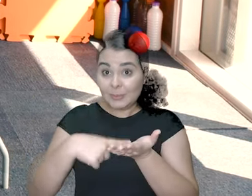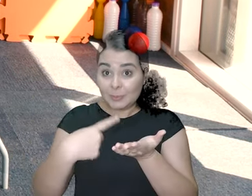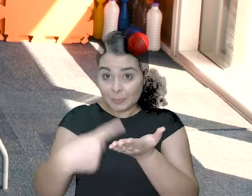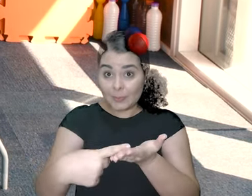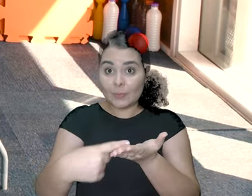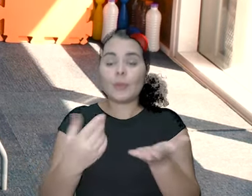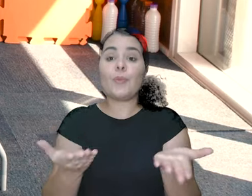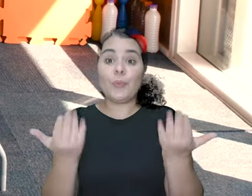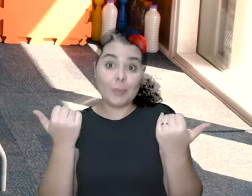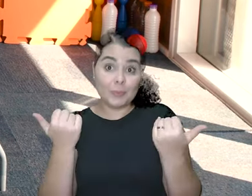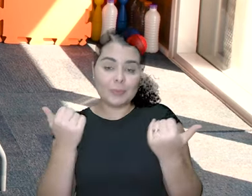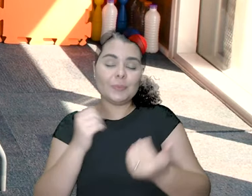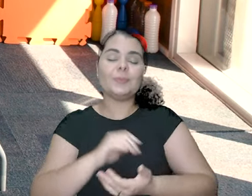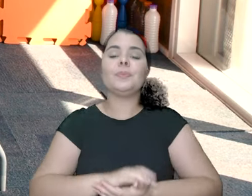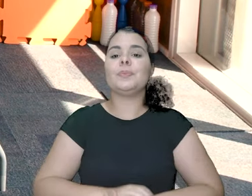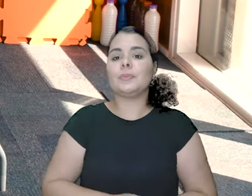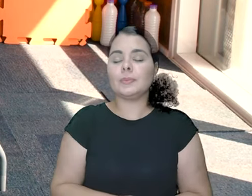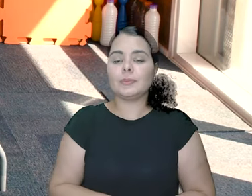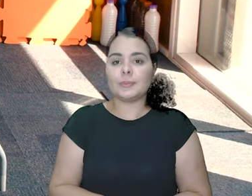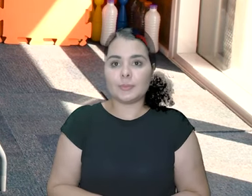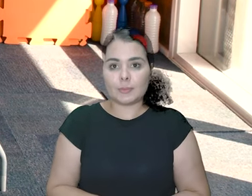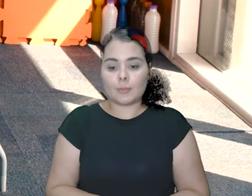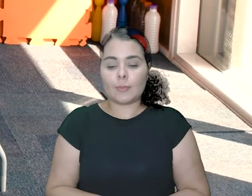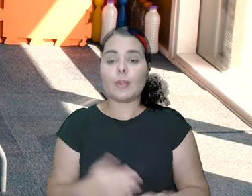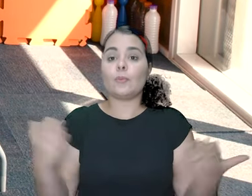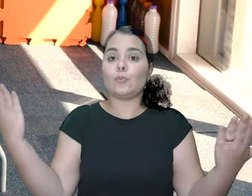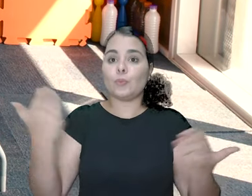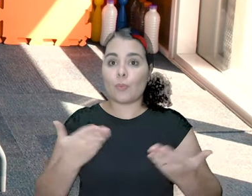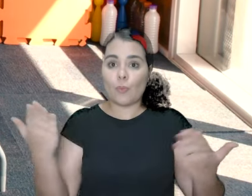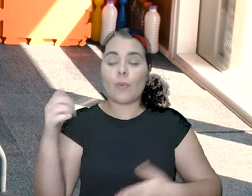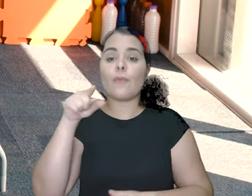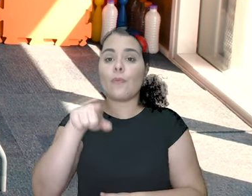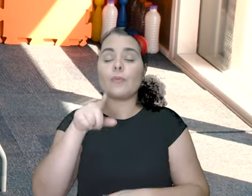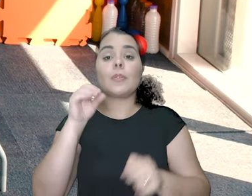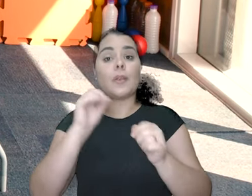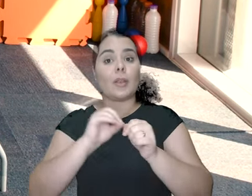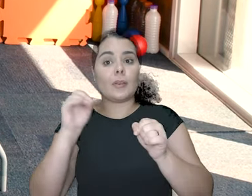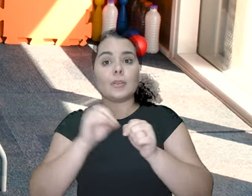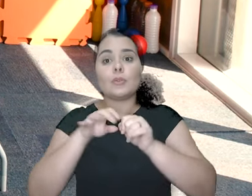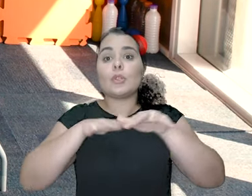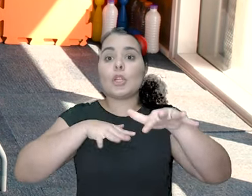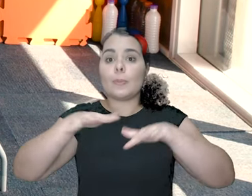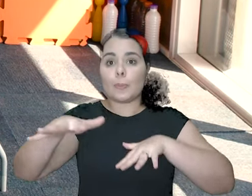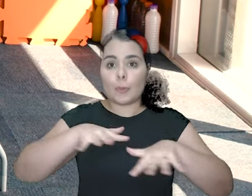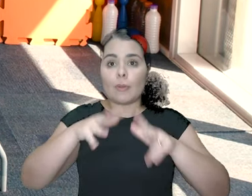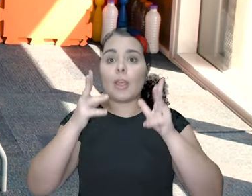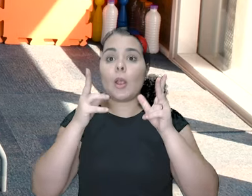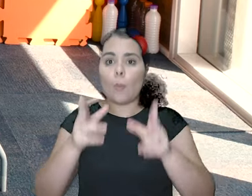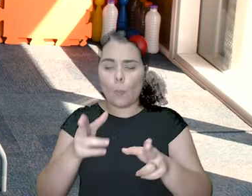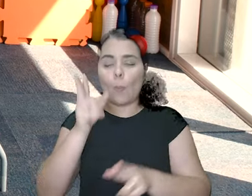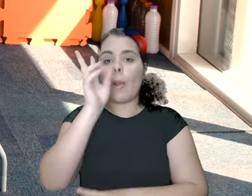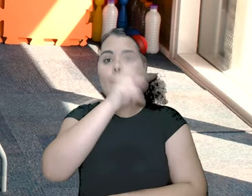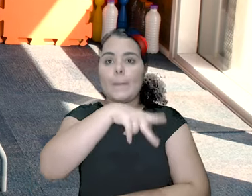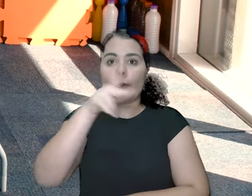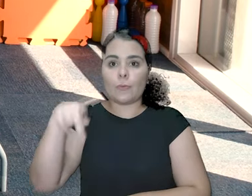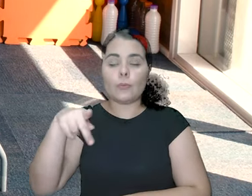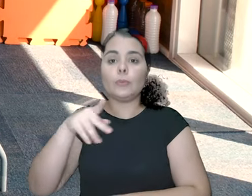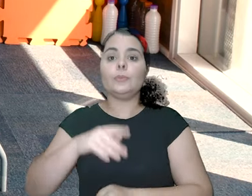sentou. Combinado? Vamos lá? Bora ampliar. Pegue sua garrafa de água, deixa